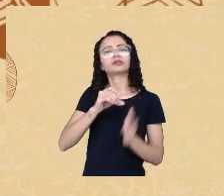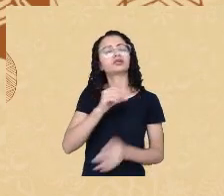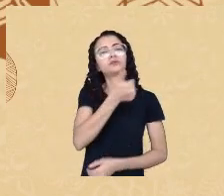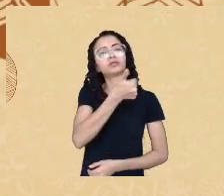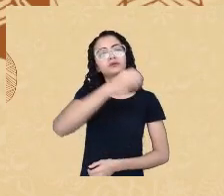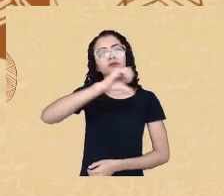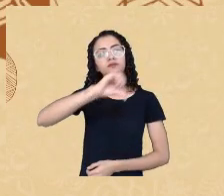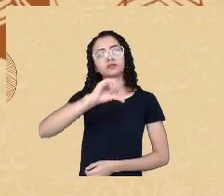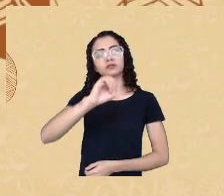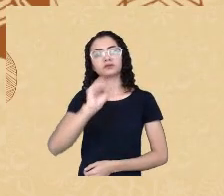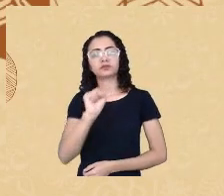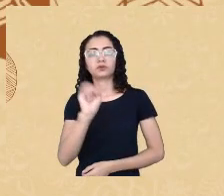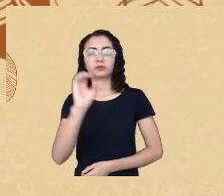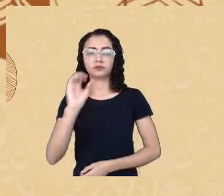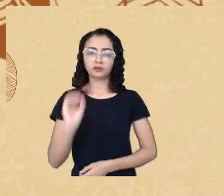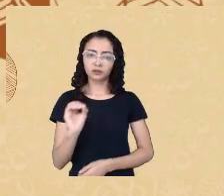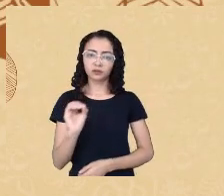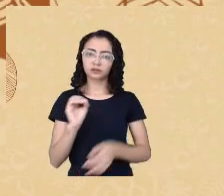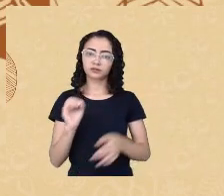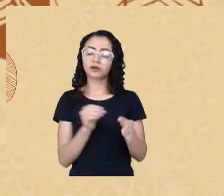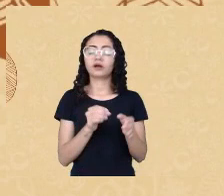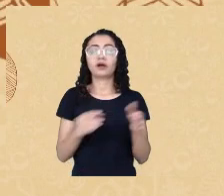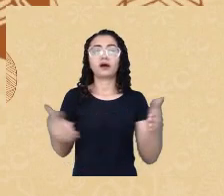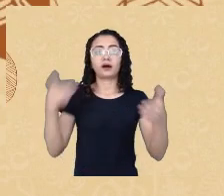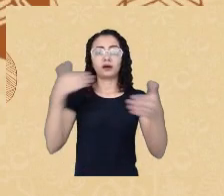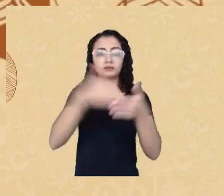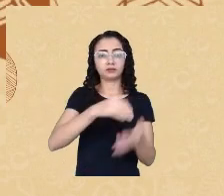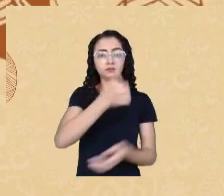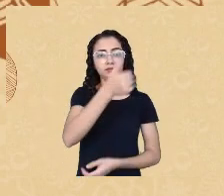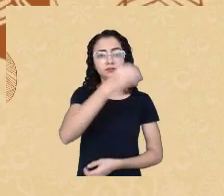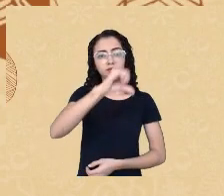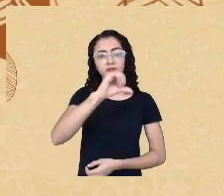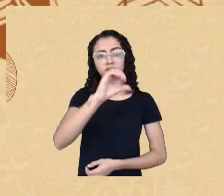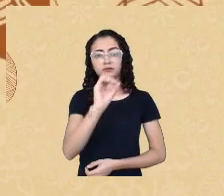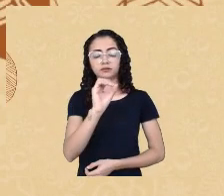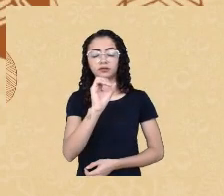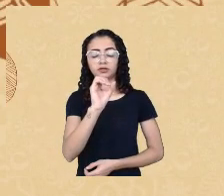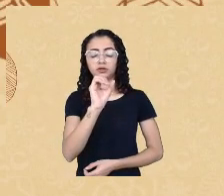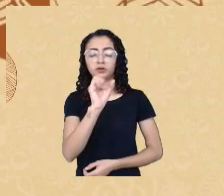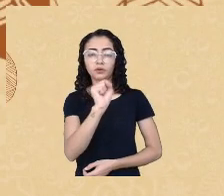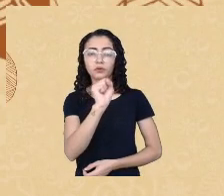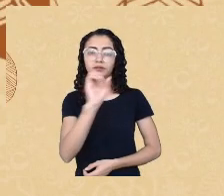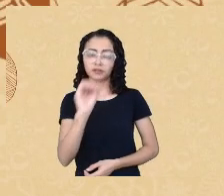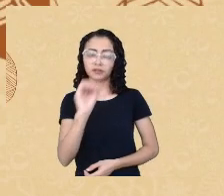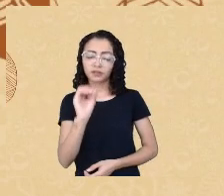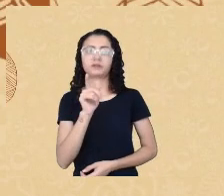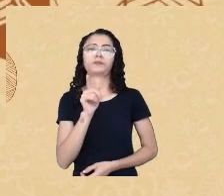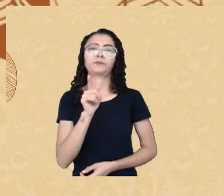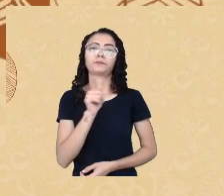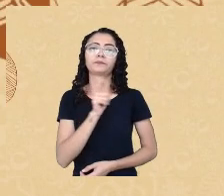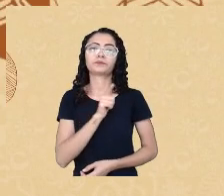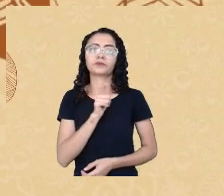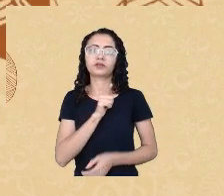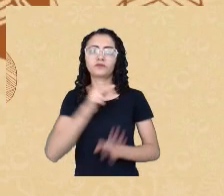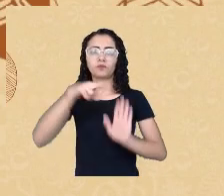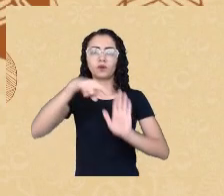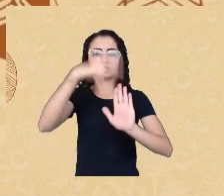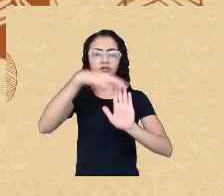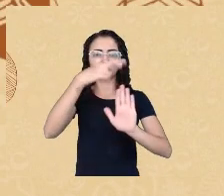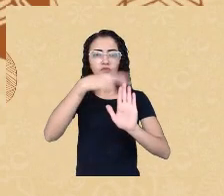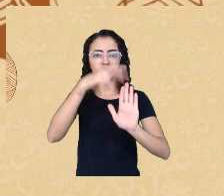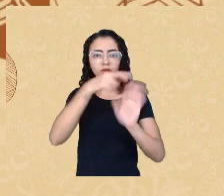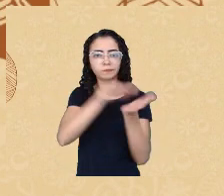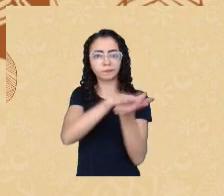1990, a promulgação da Resolução 002-2003, foi uma resolução que regulamentou a